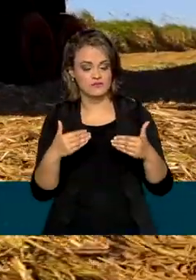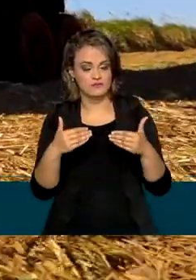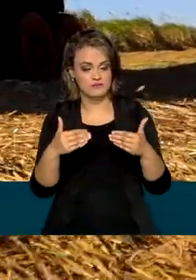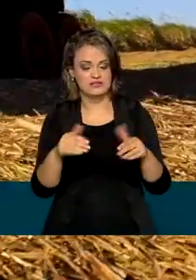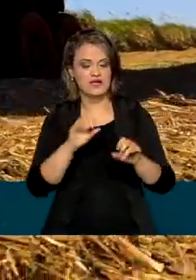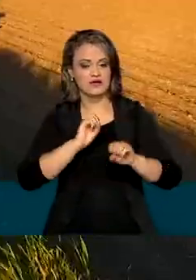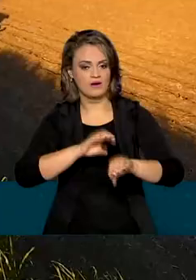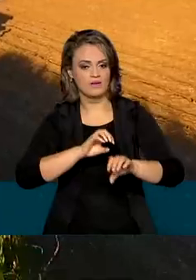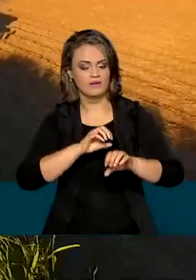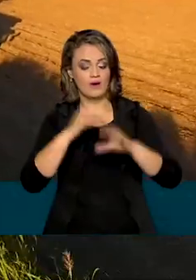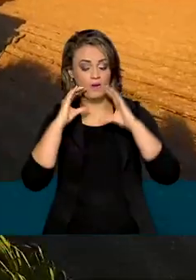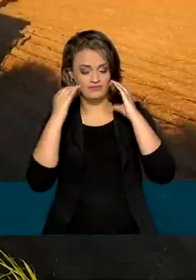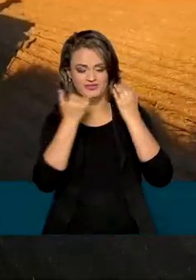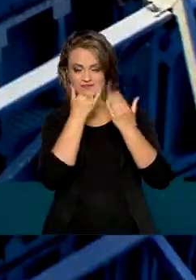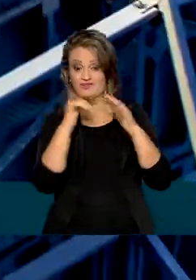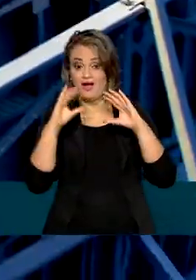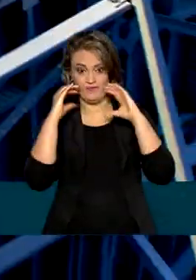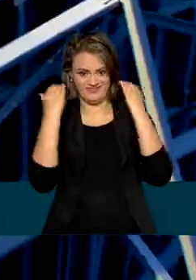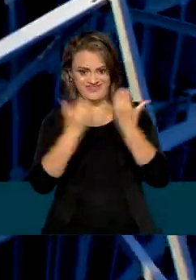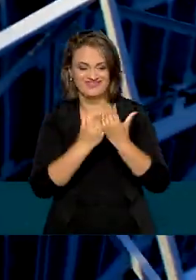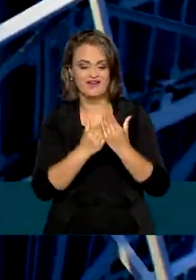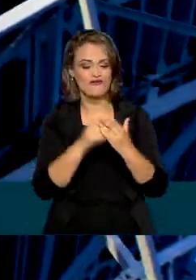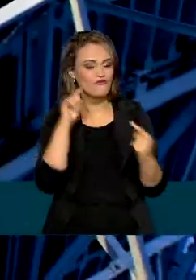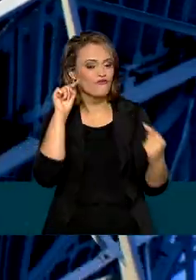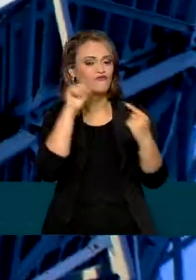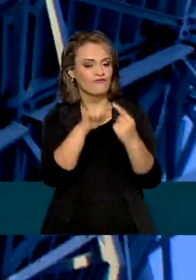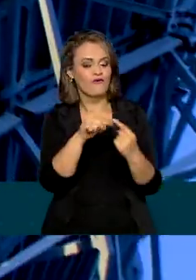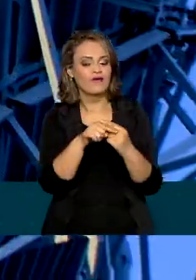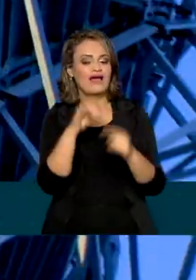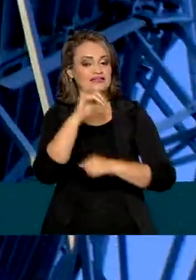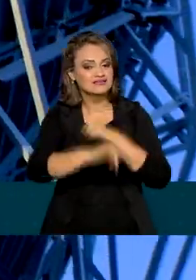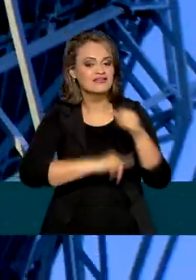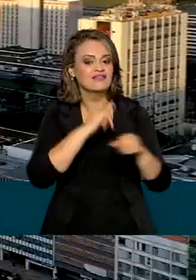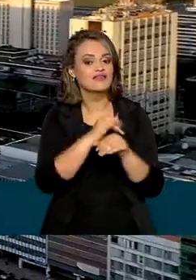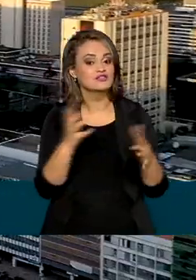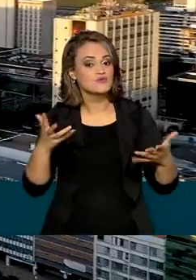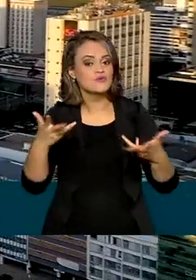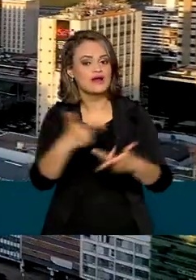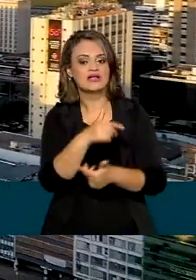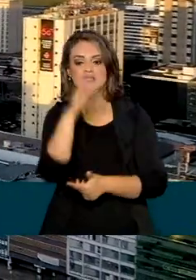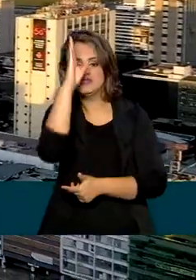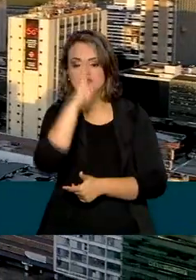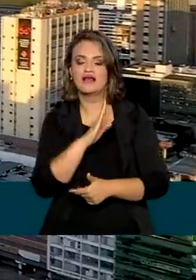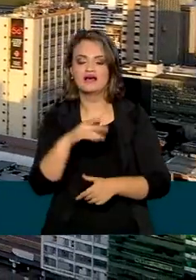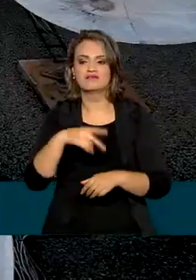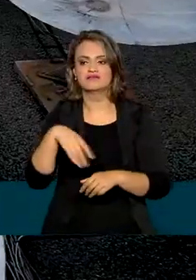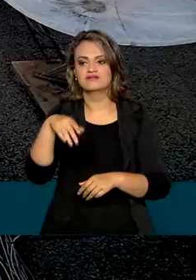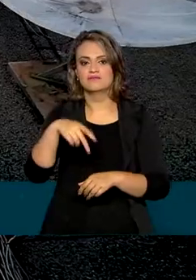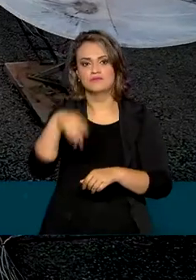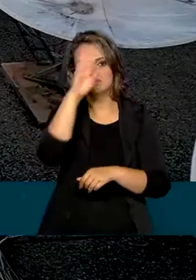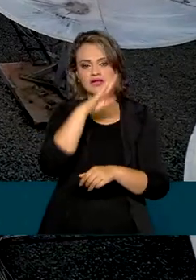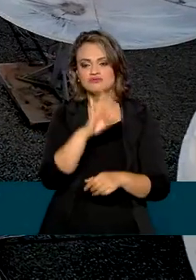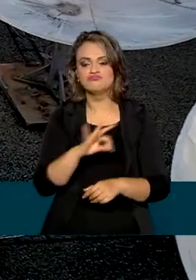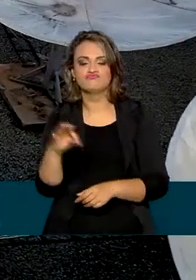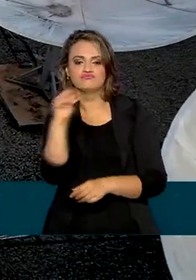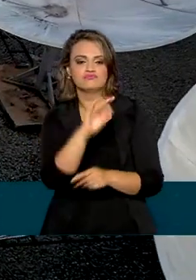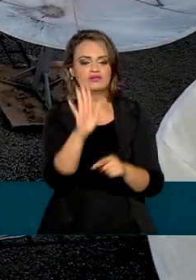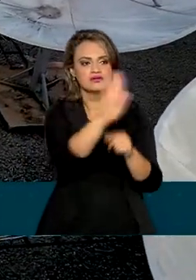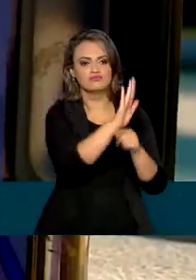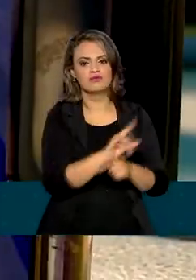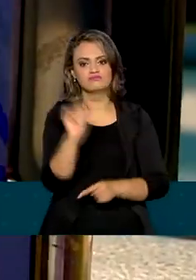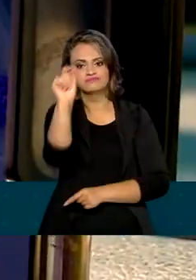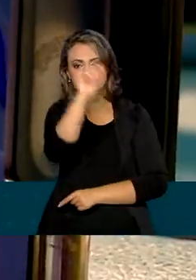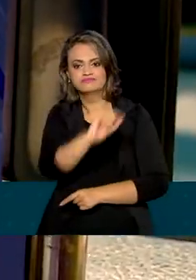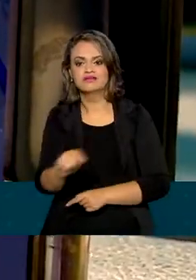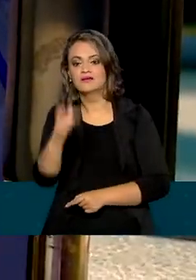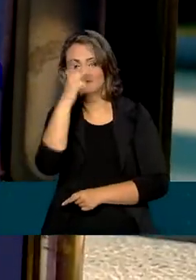Comunicações se concentra, segundo o ministro, em levar internet de qualidade e de graça a todo o país e atender as demandas de